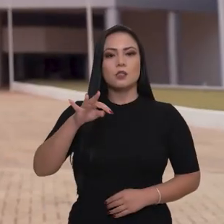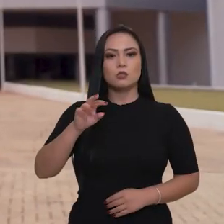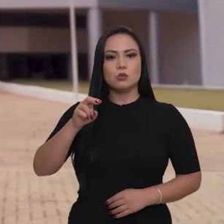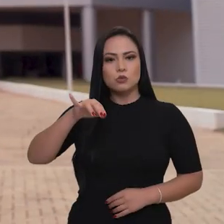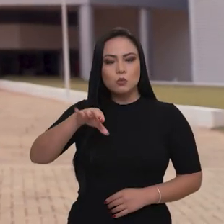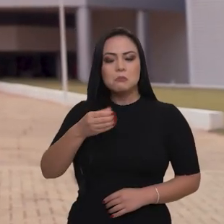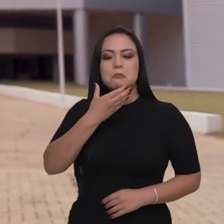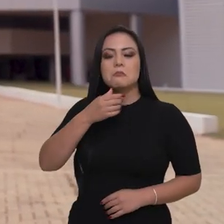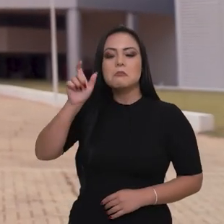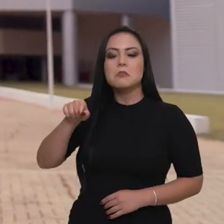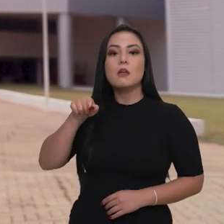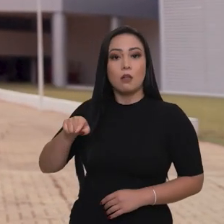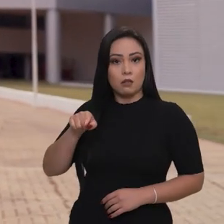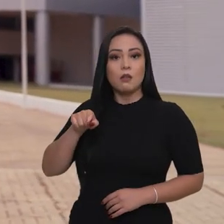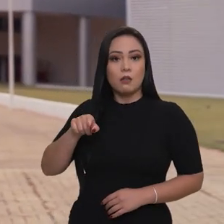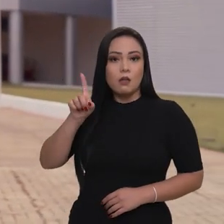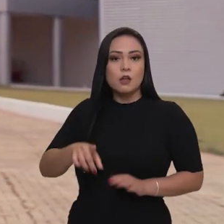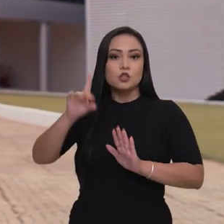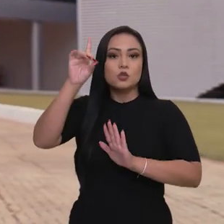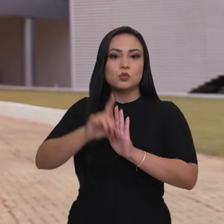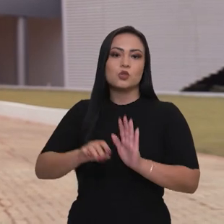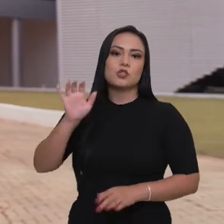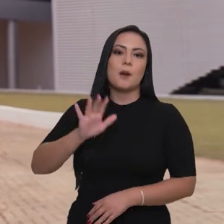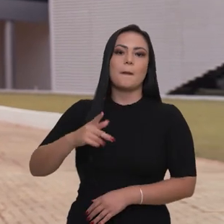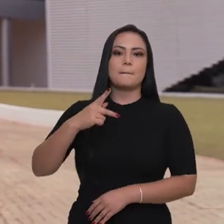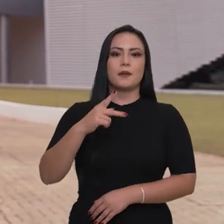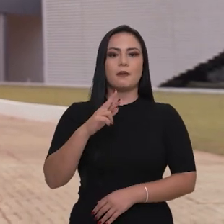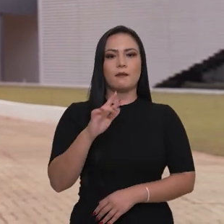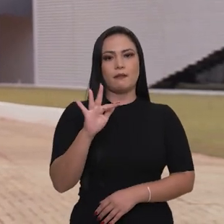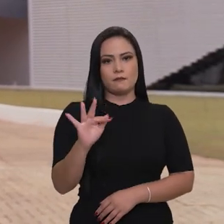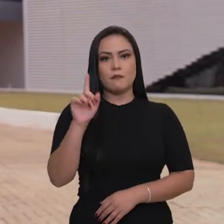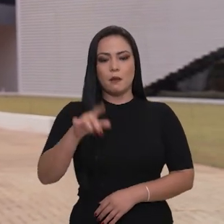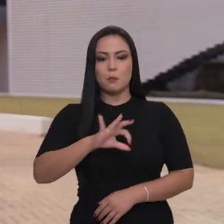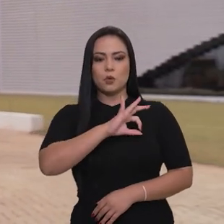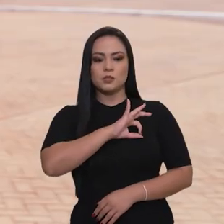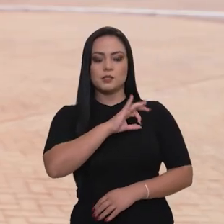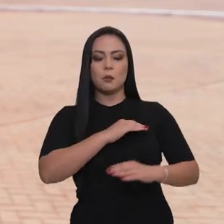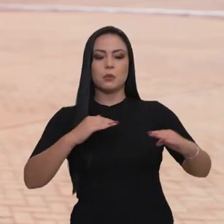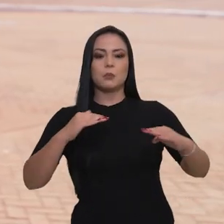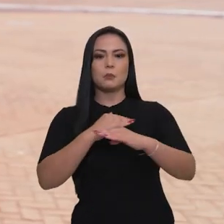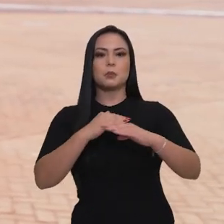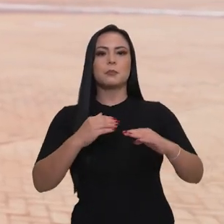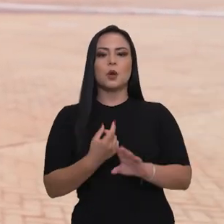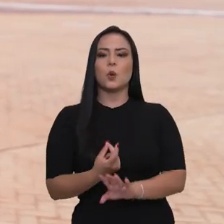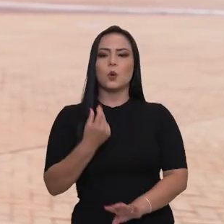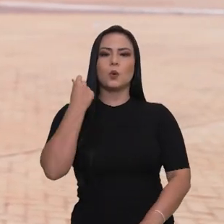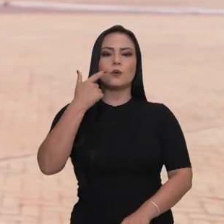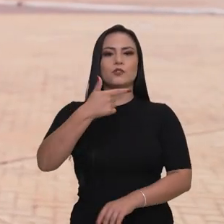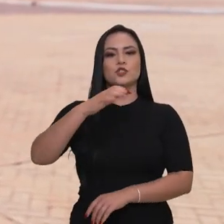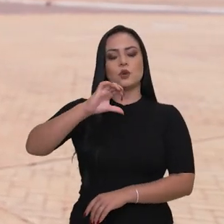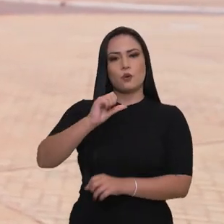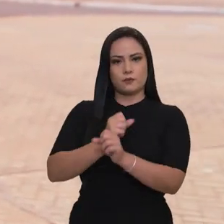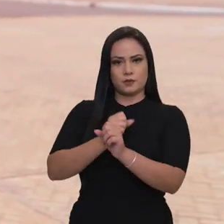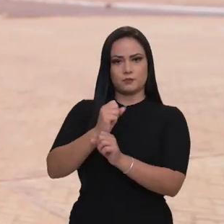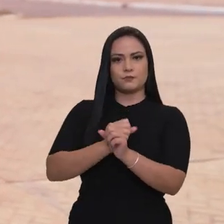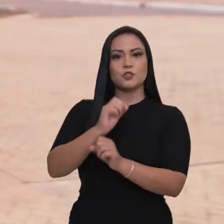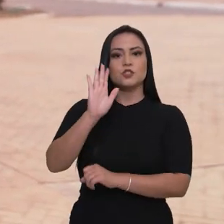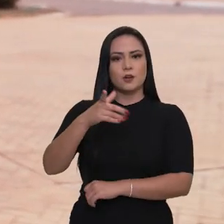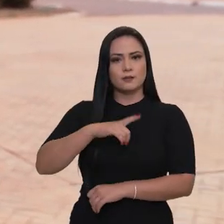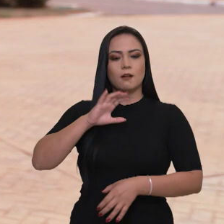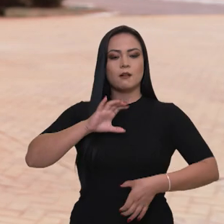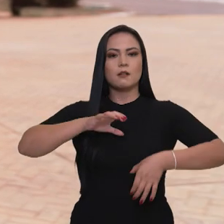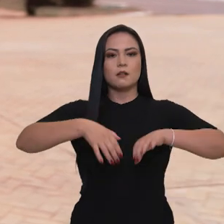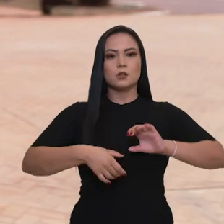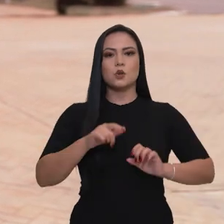Antônio Fernando Oliveira é o diretor-geral da PRF. Ele é policial rodoviário de carreira há 29 anos,